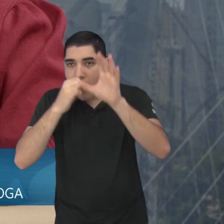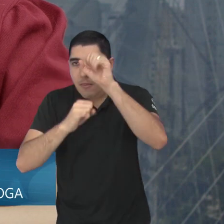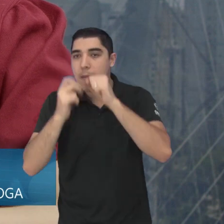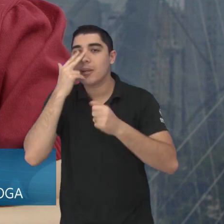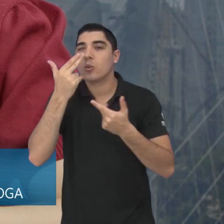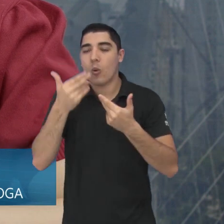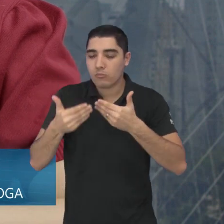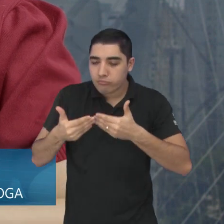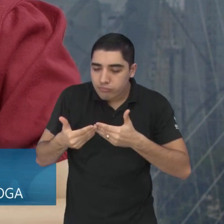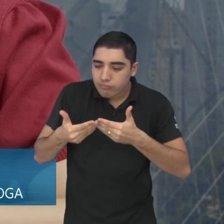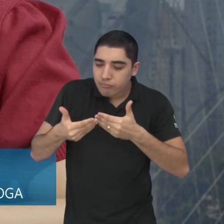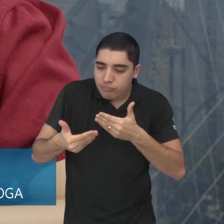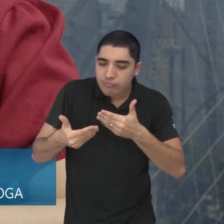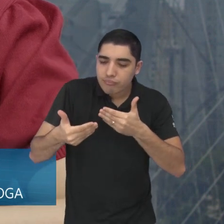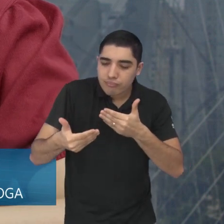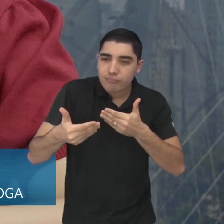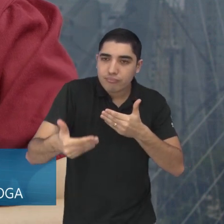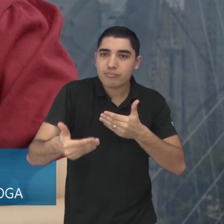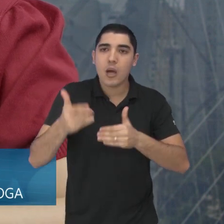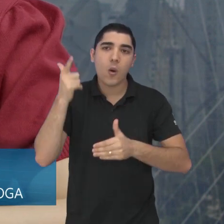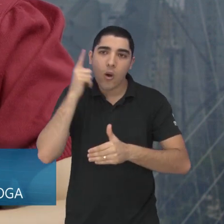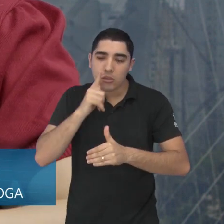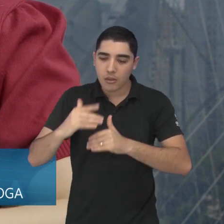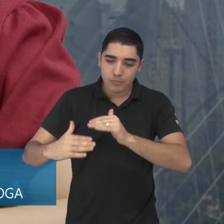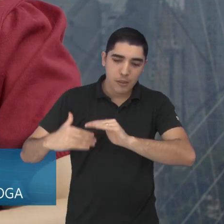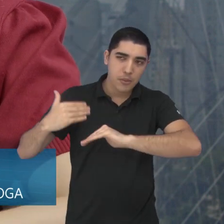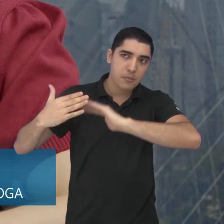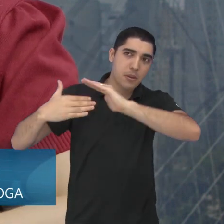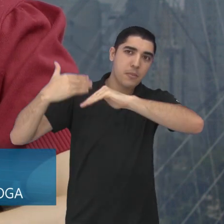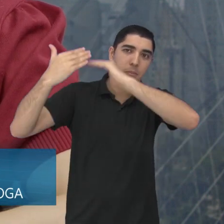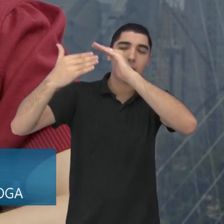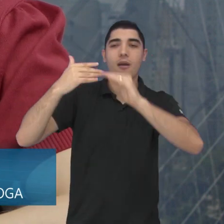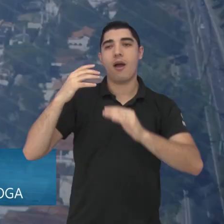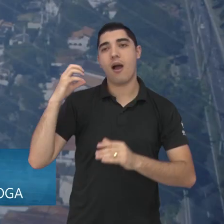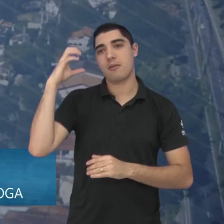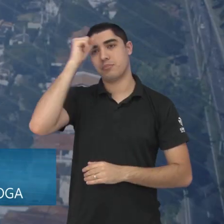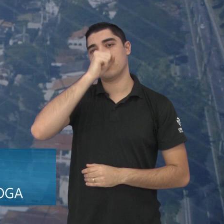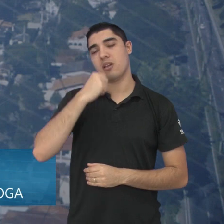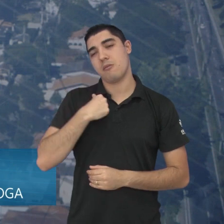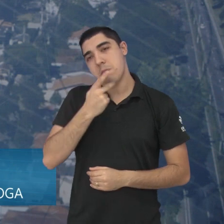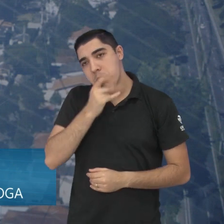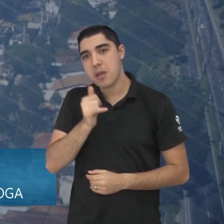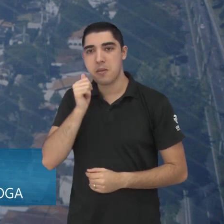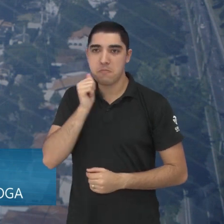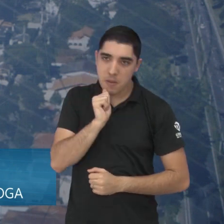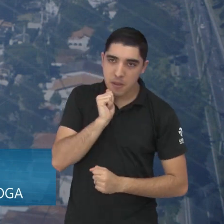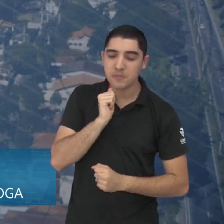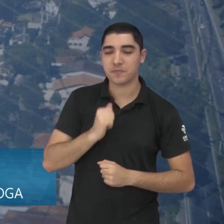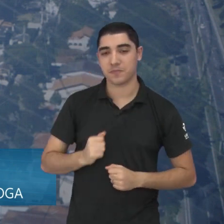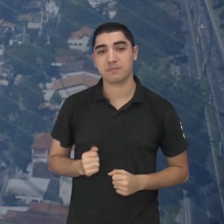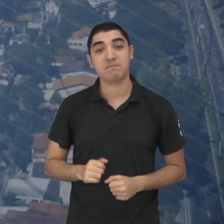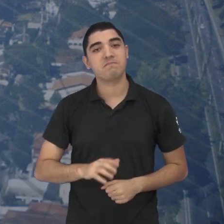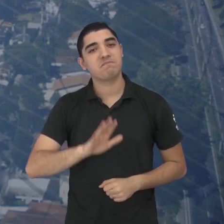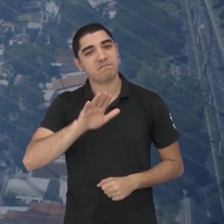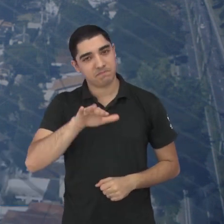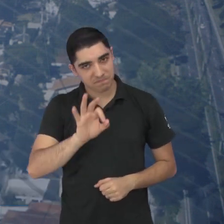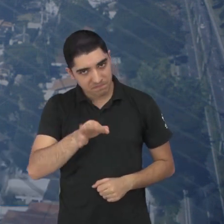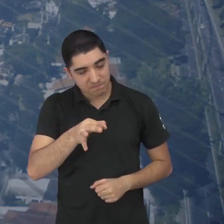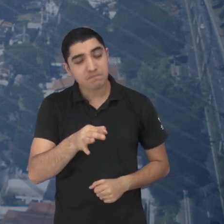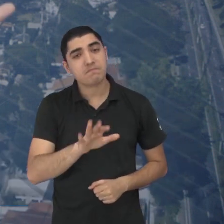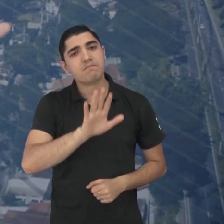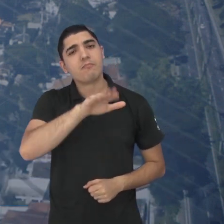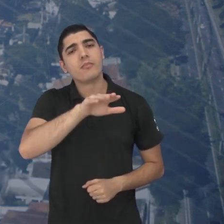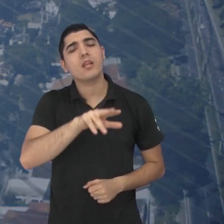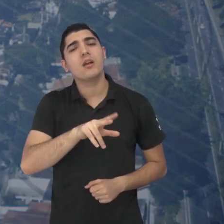e nos vendo cada vez mais nesse lugar de pai e mãe. Sim, Viviane, não é uma